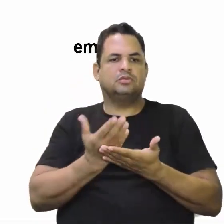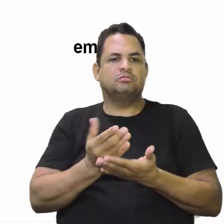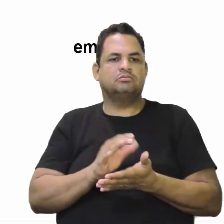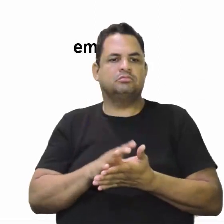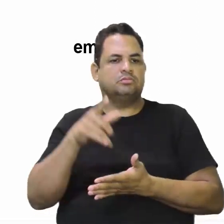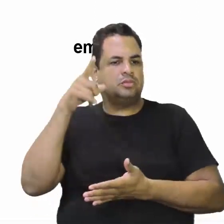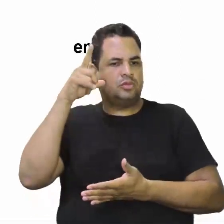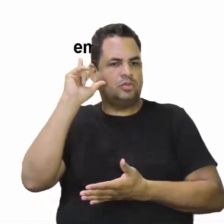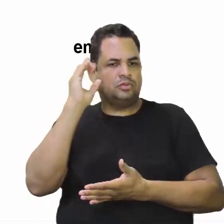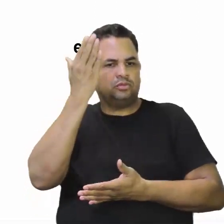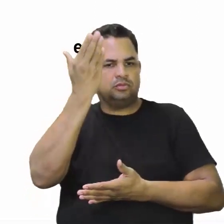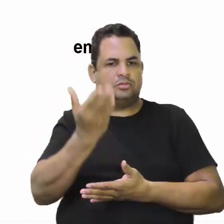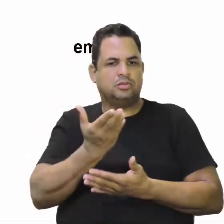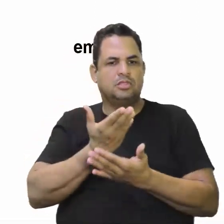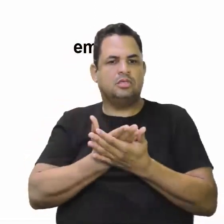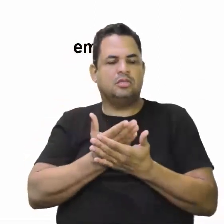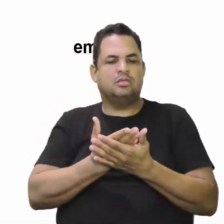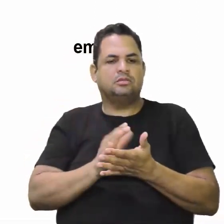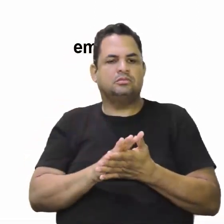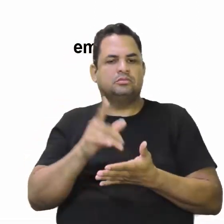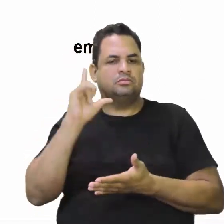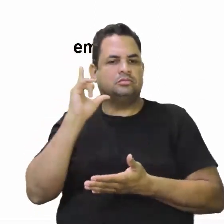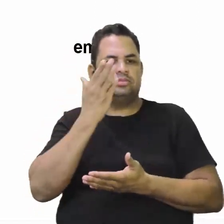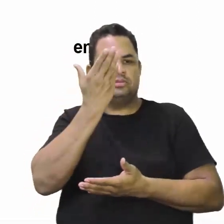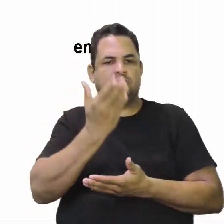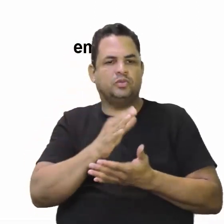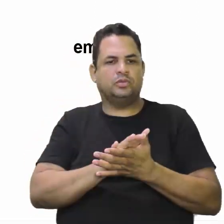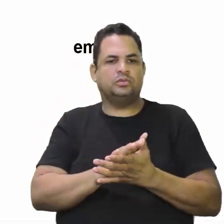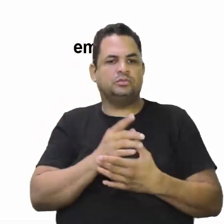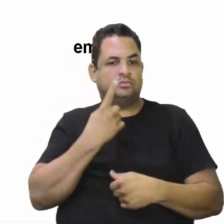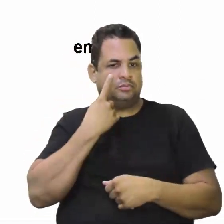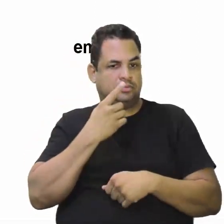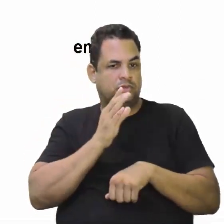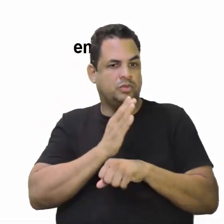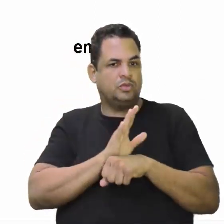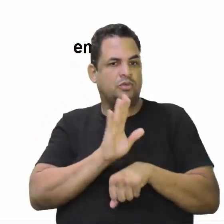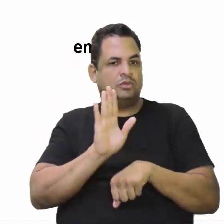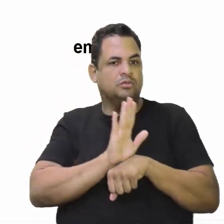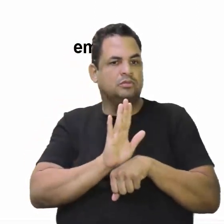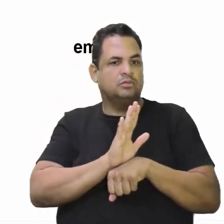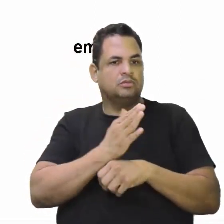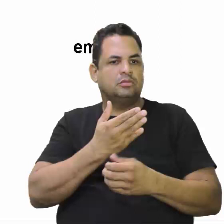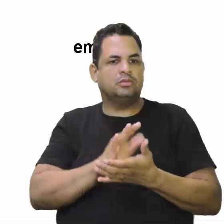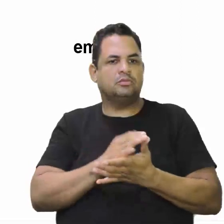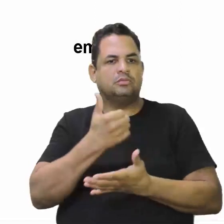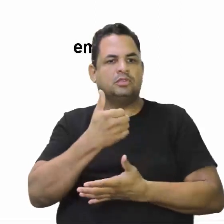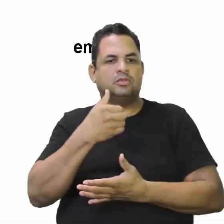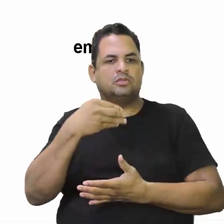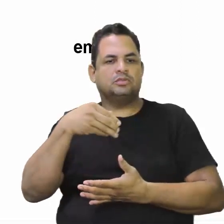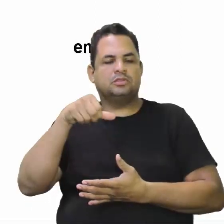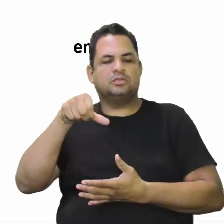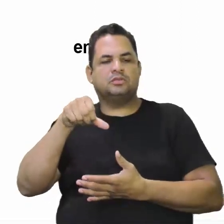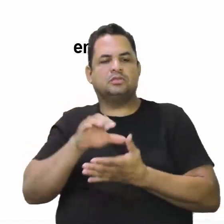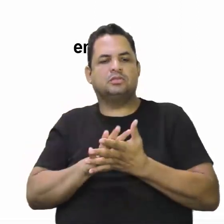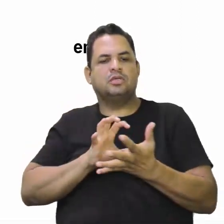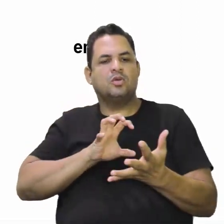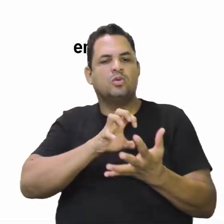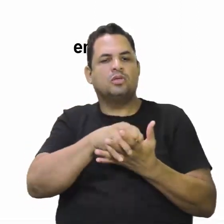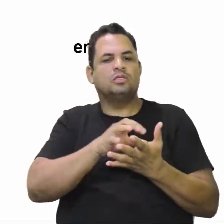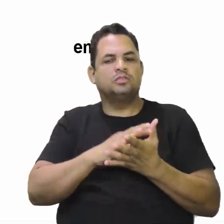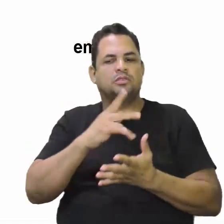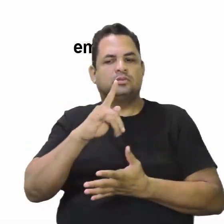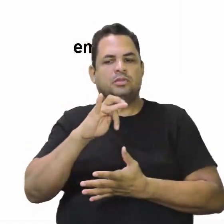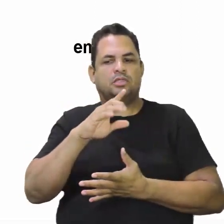com vocês, na aula anterior, eu deixava com vocês, para vocês assistirem, em 1492, a Conquista do Paraíso.